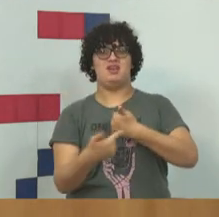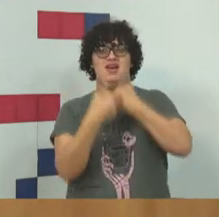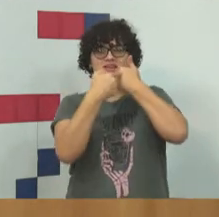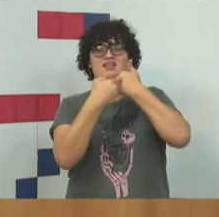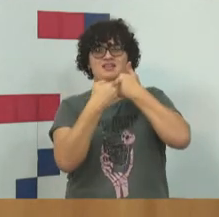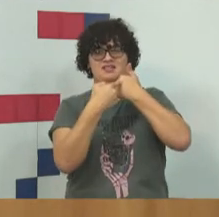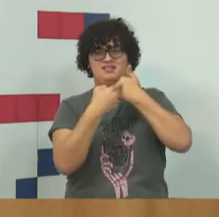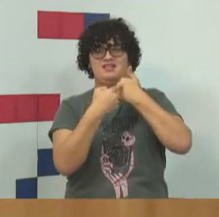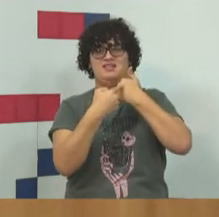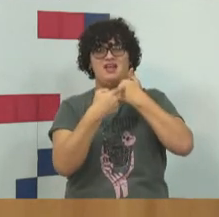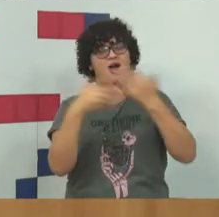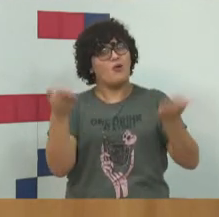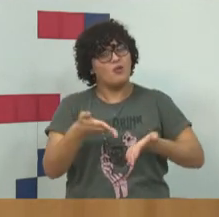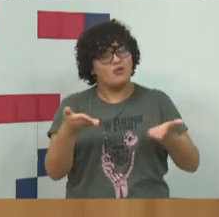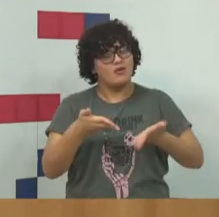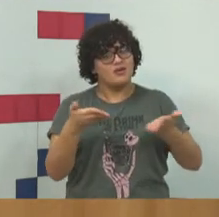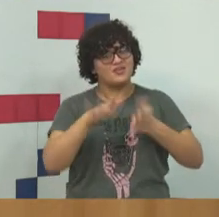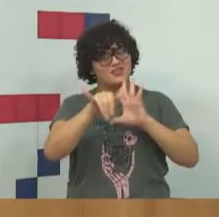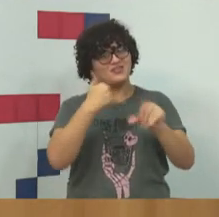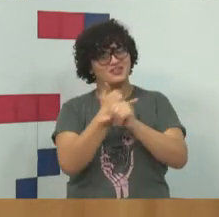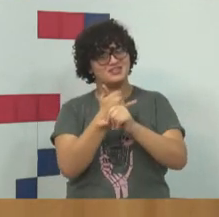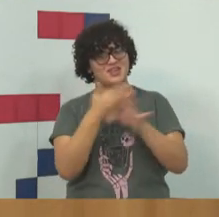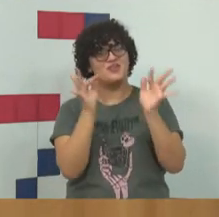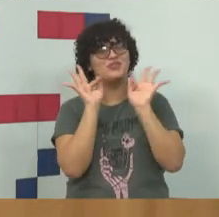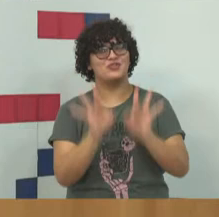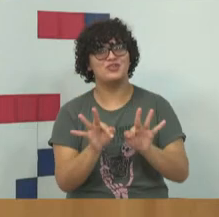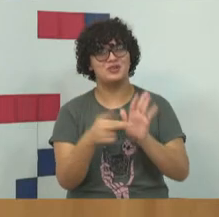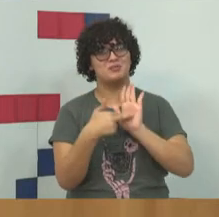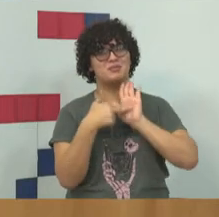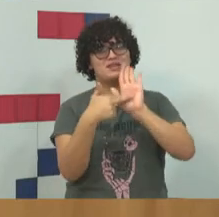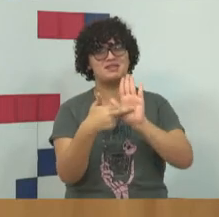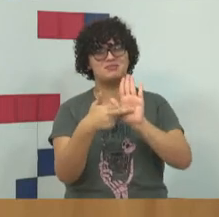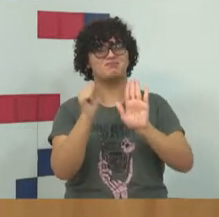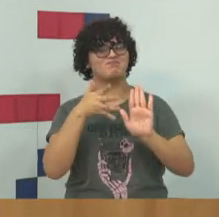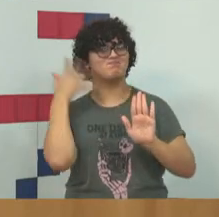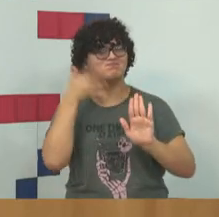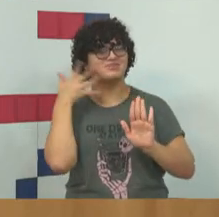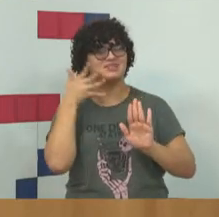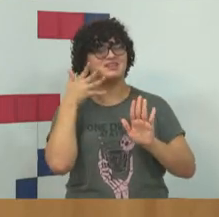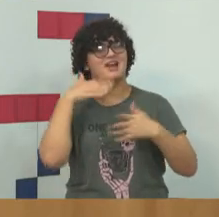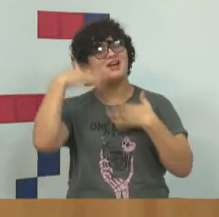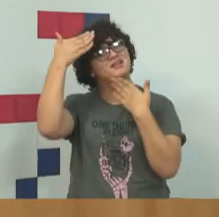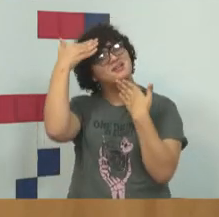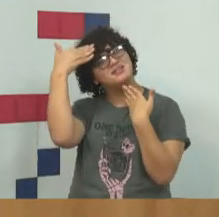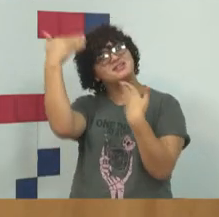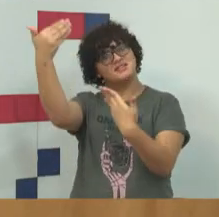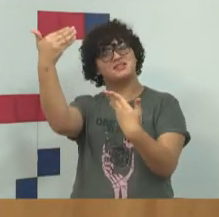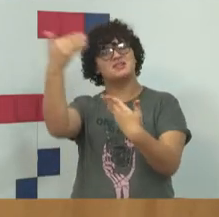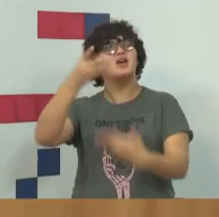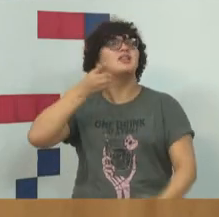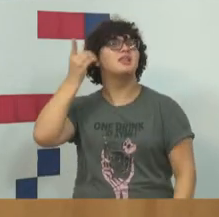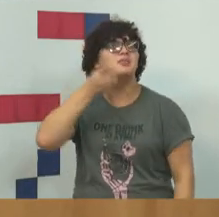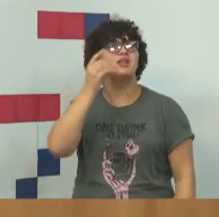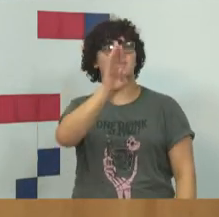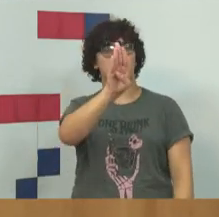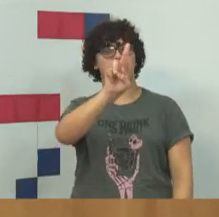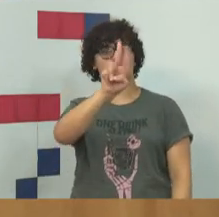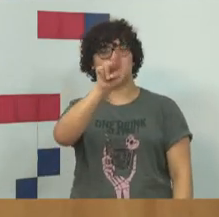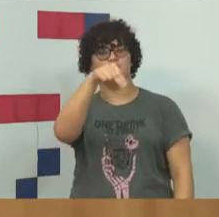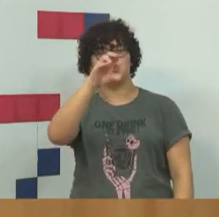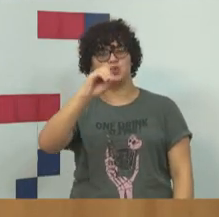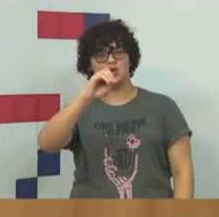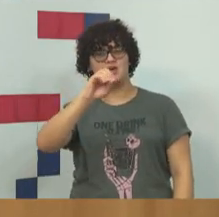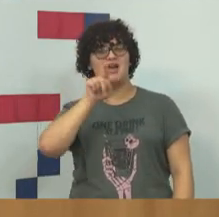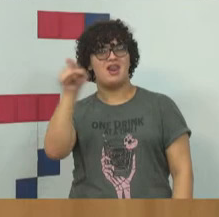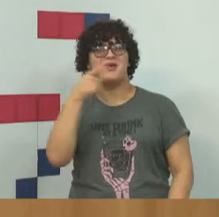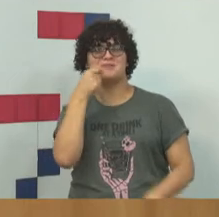nosso, um like, nesse momento final da nossa apresentação. Agradecer ao deputado Bruno, que está lá